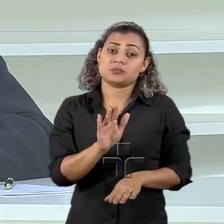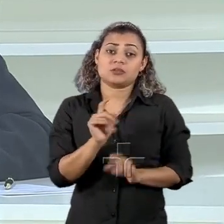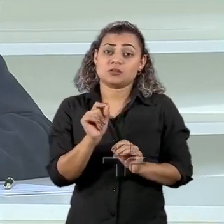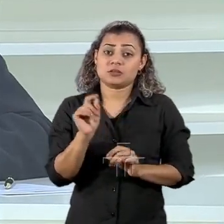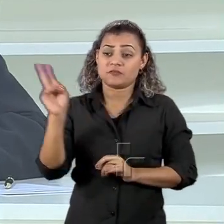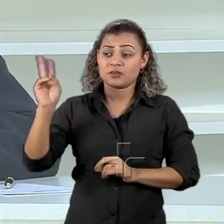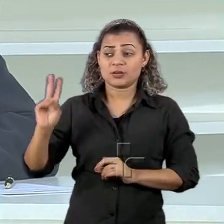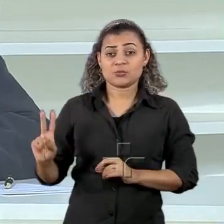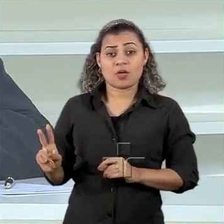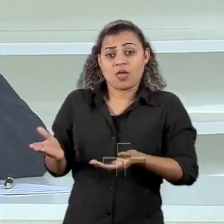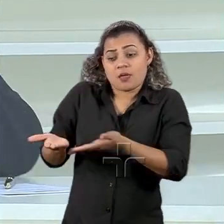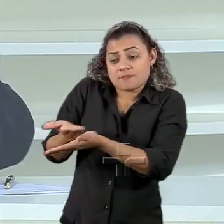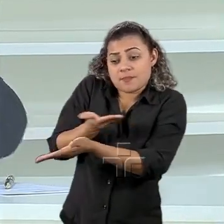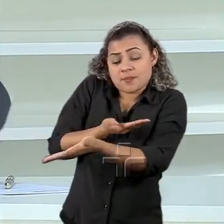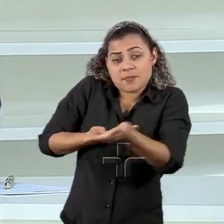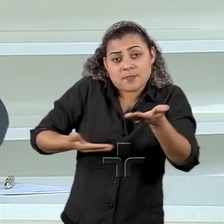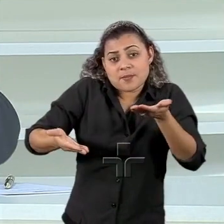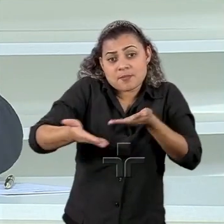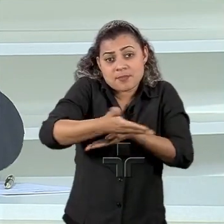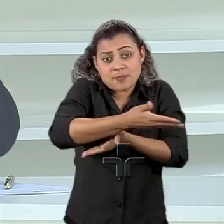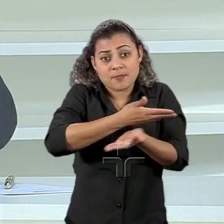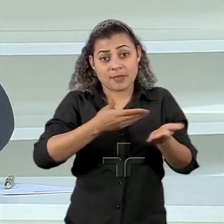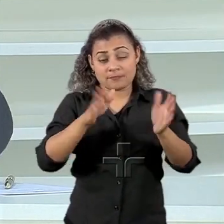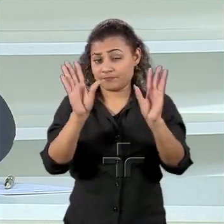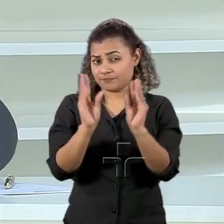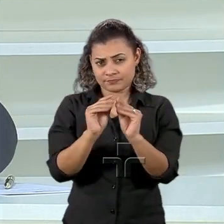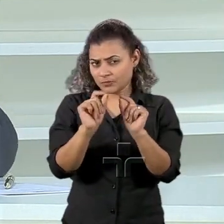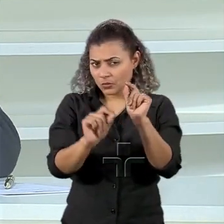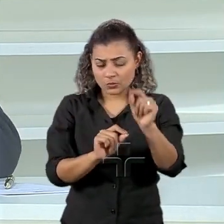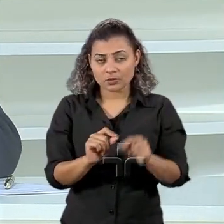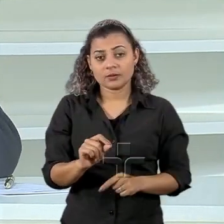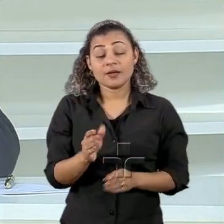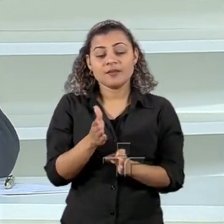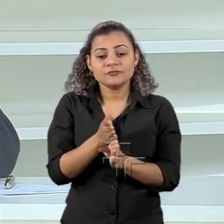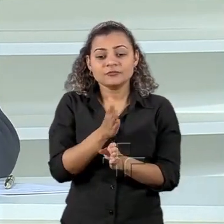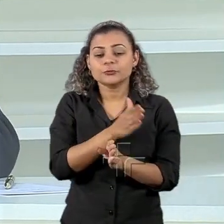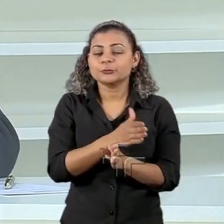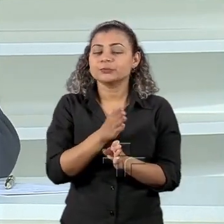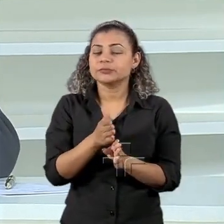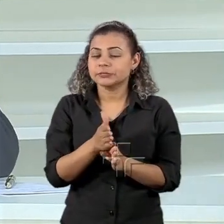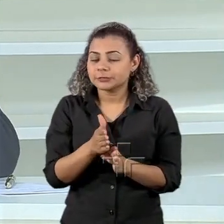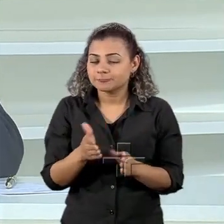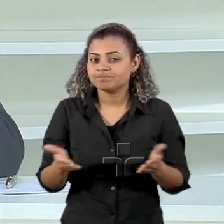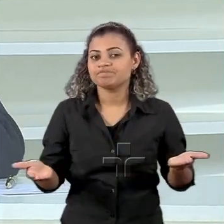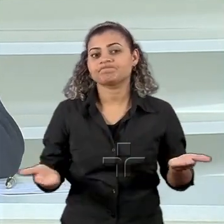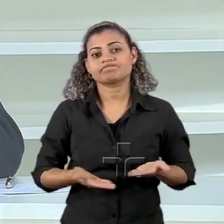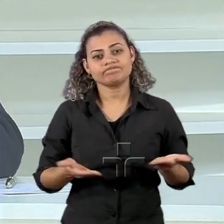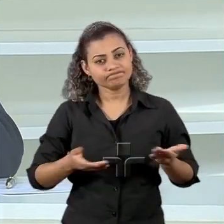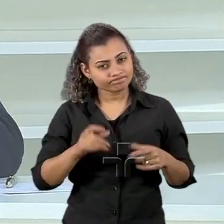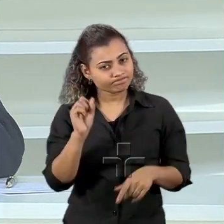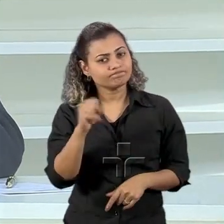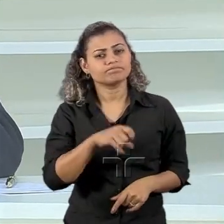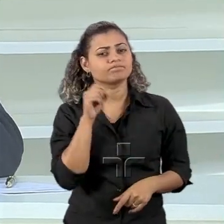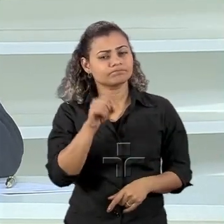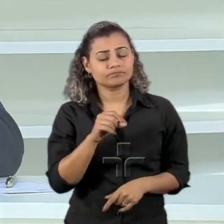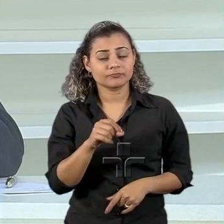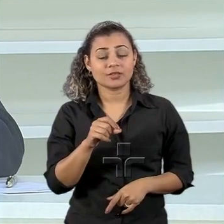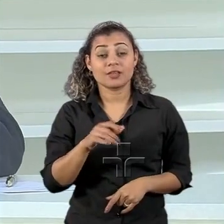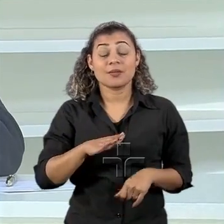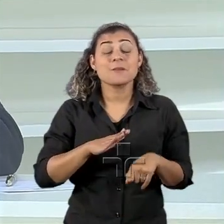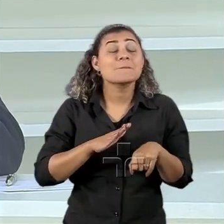governo da Venezuela. Agora só para terminar a questão da fronteira eu acho que hoje é talvez o maior